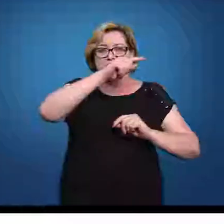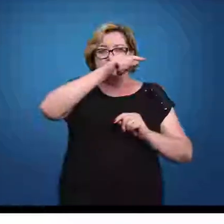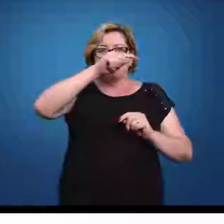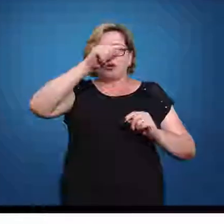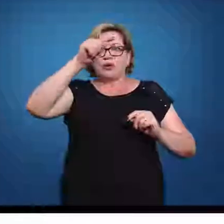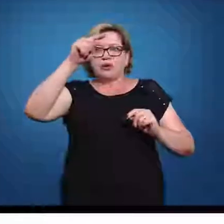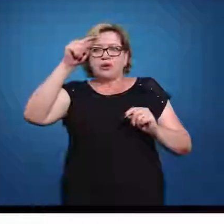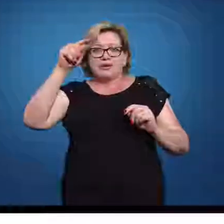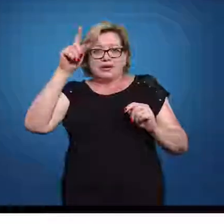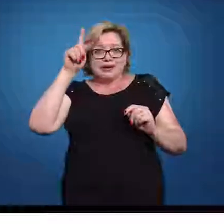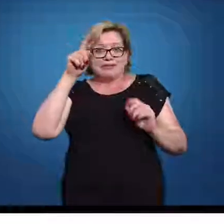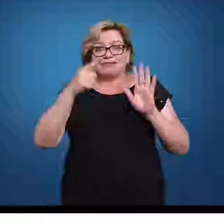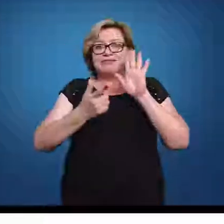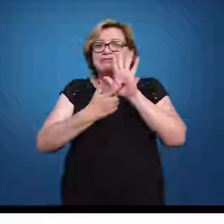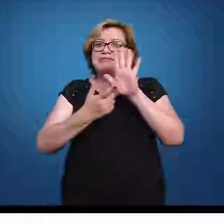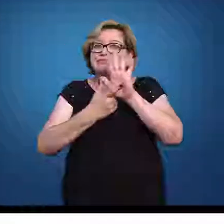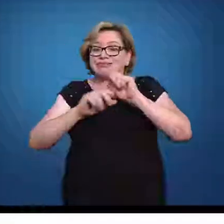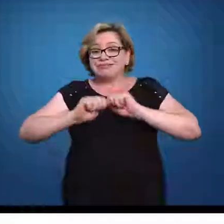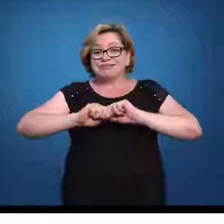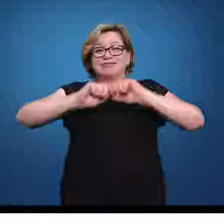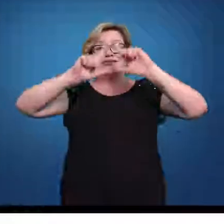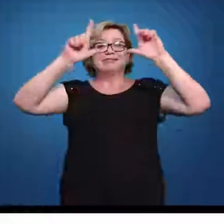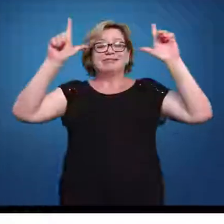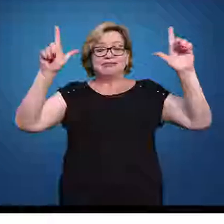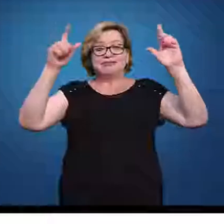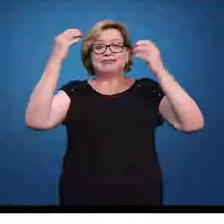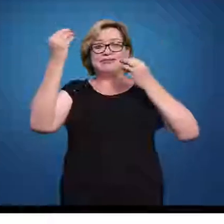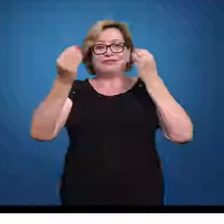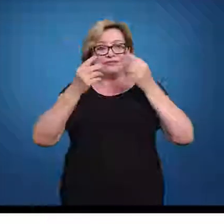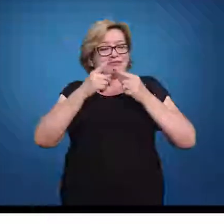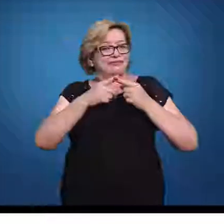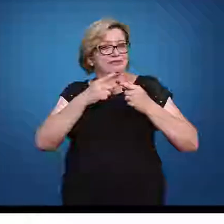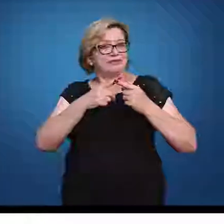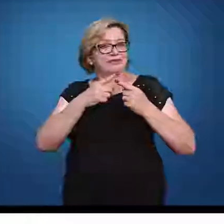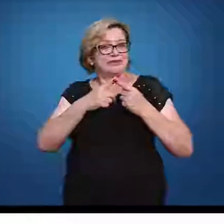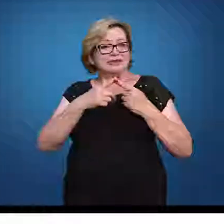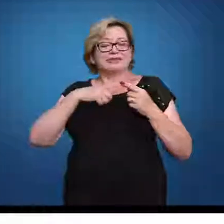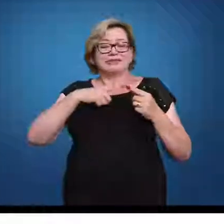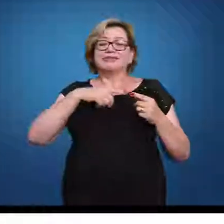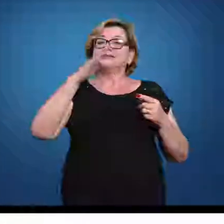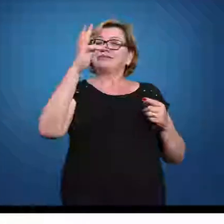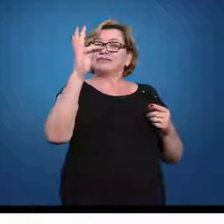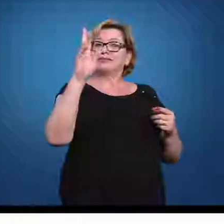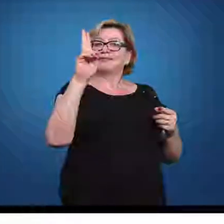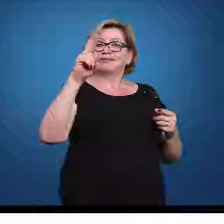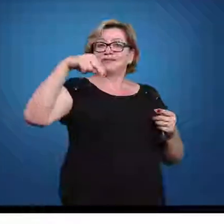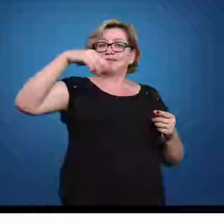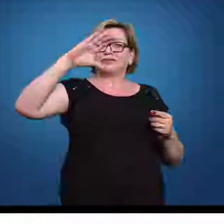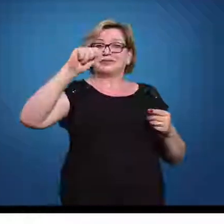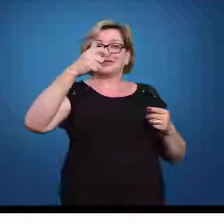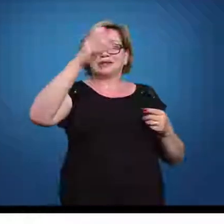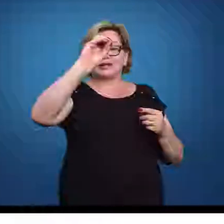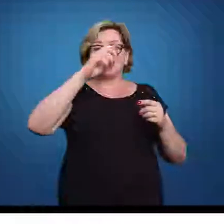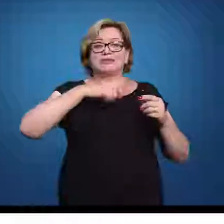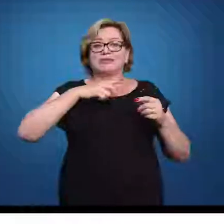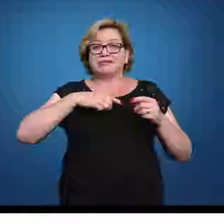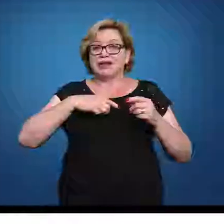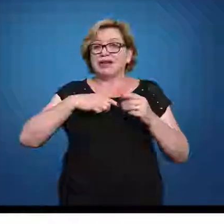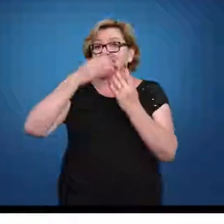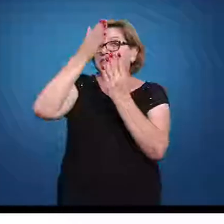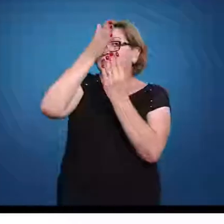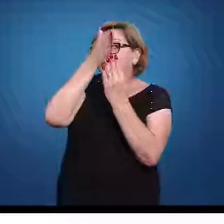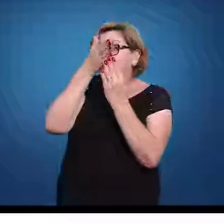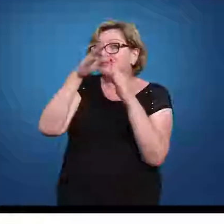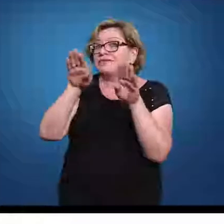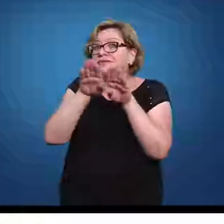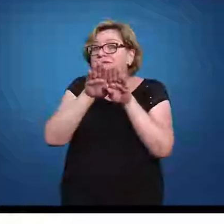curva, ela fica muito bem definida, e isso devido à função que descreve ela, pela média e pelo desenho padrão. Então essas duas